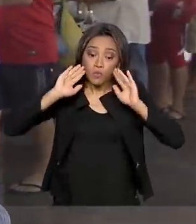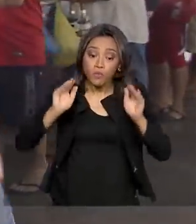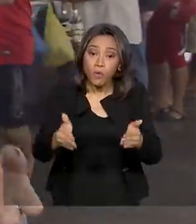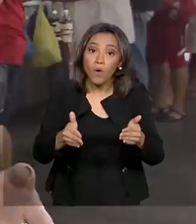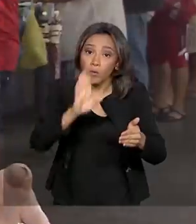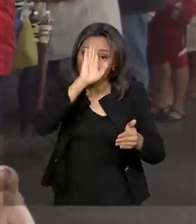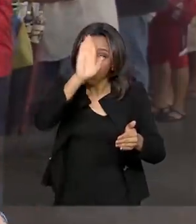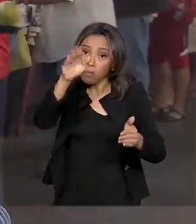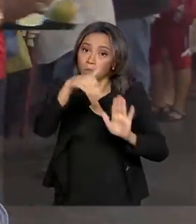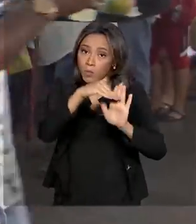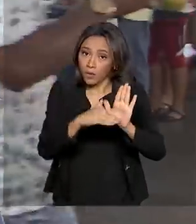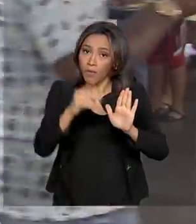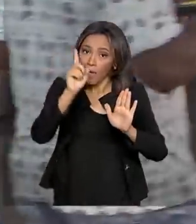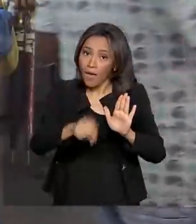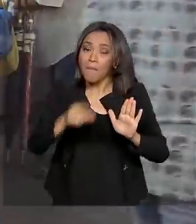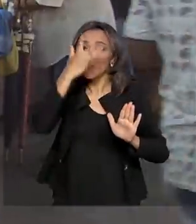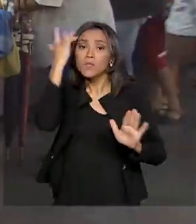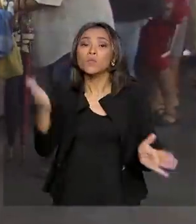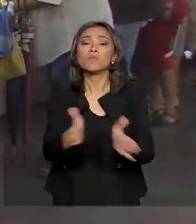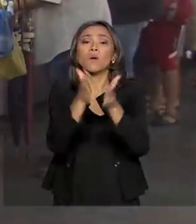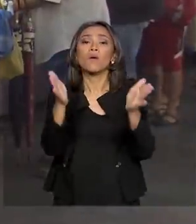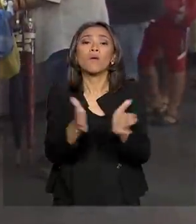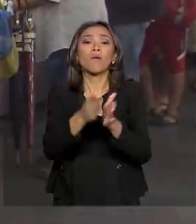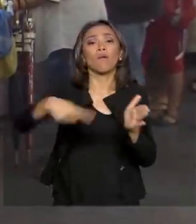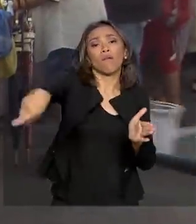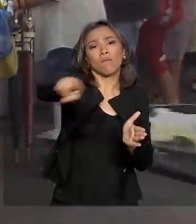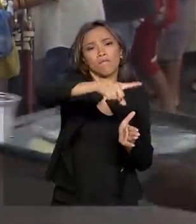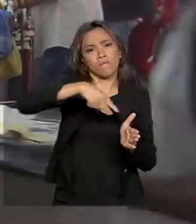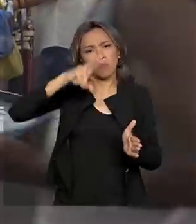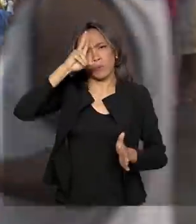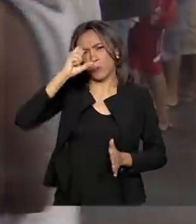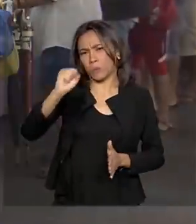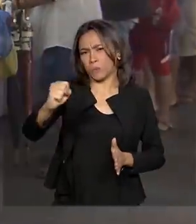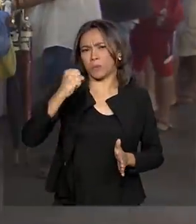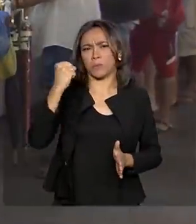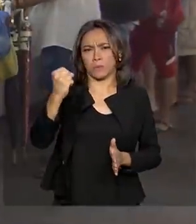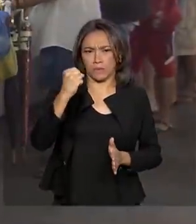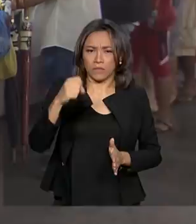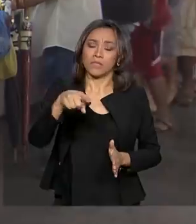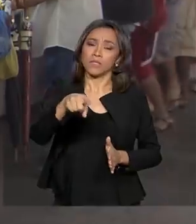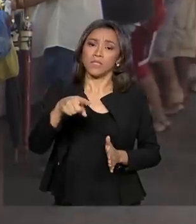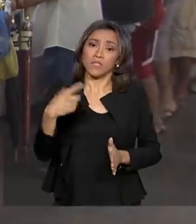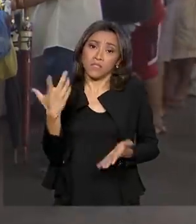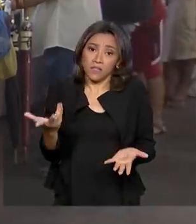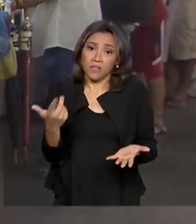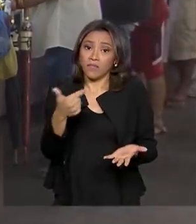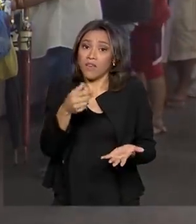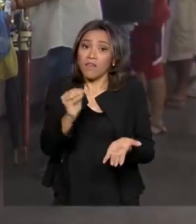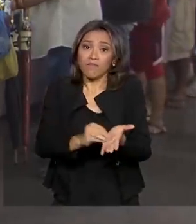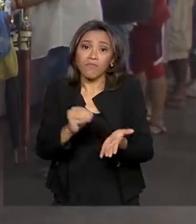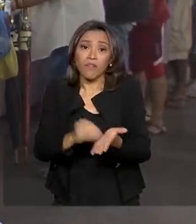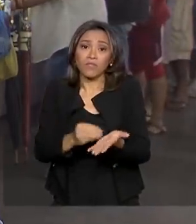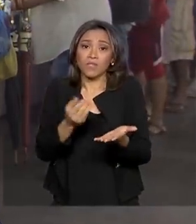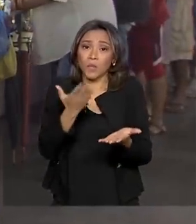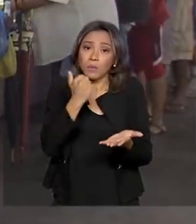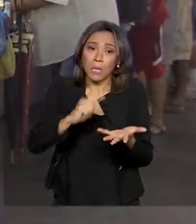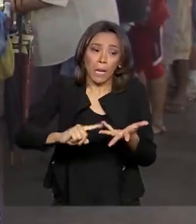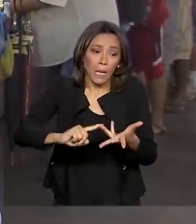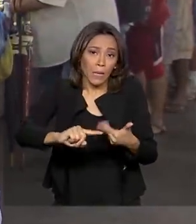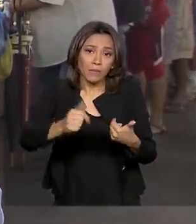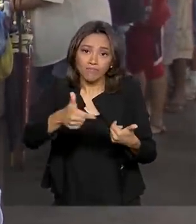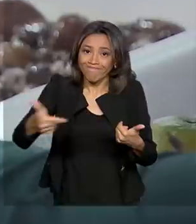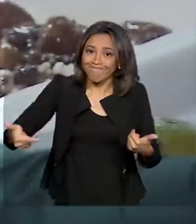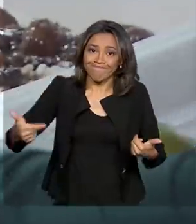população de baixa renda que se encontra em vulnerabilidade social e em situação de segurança alimentar e